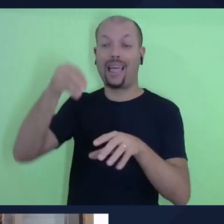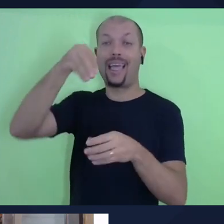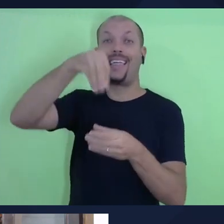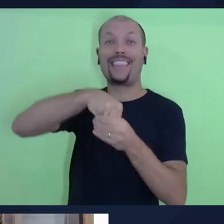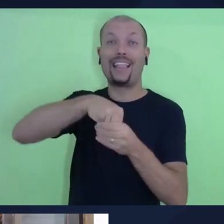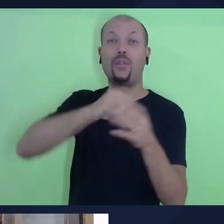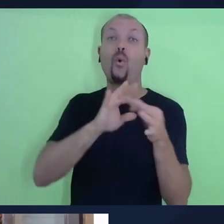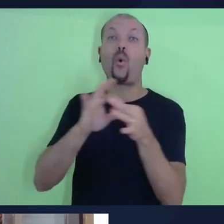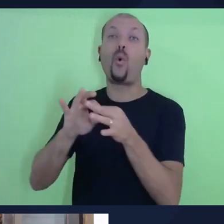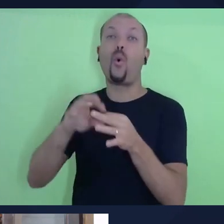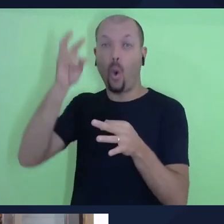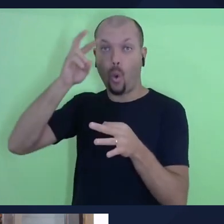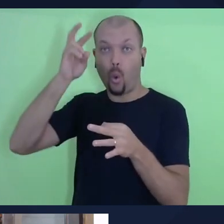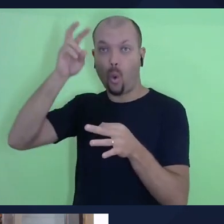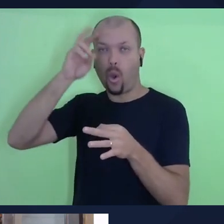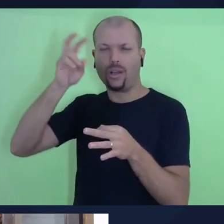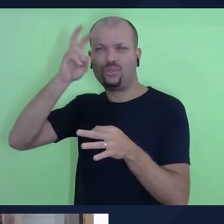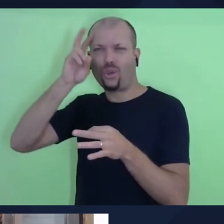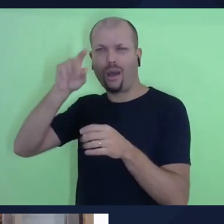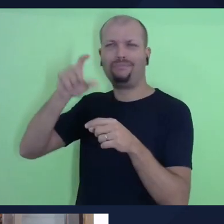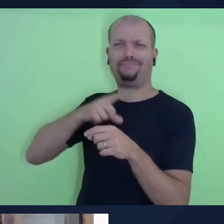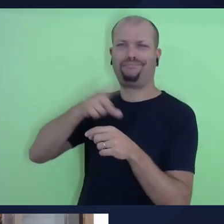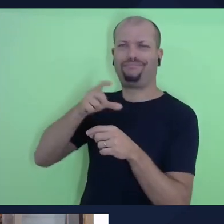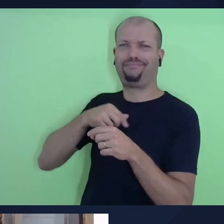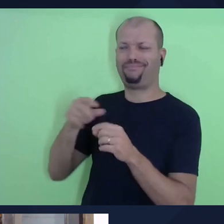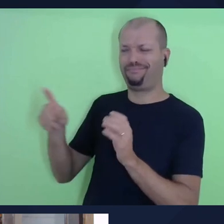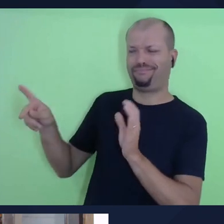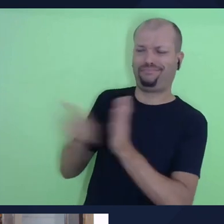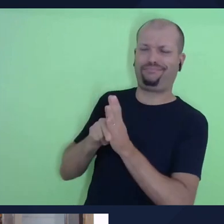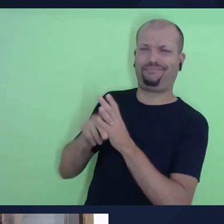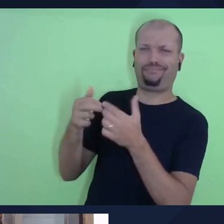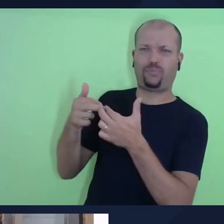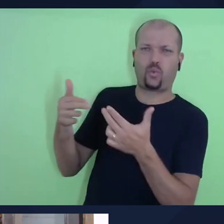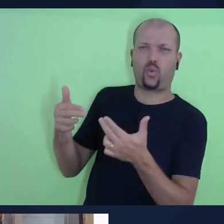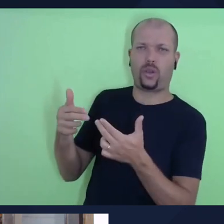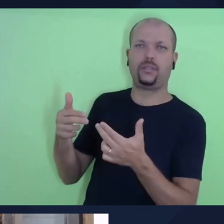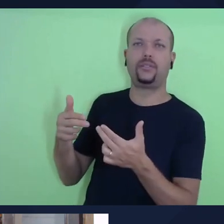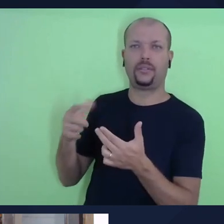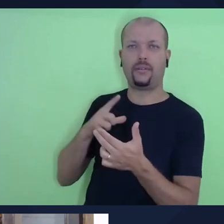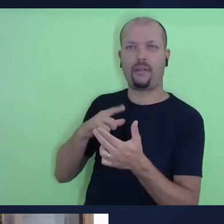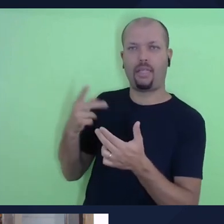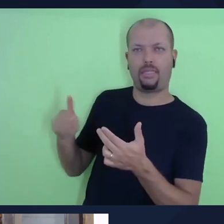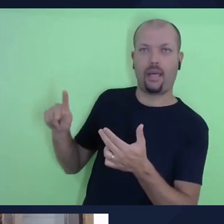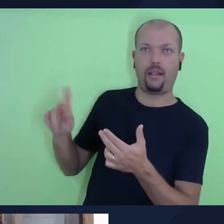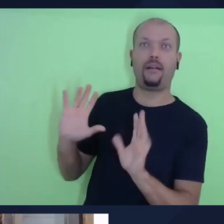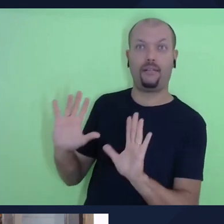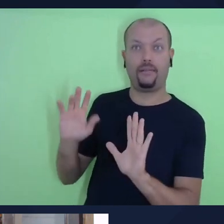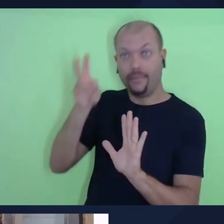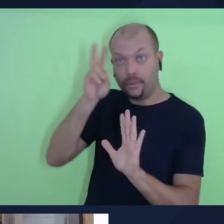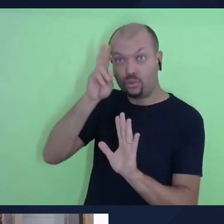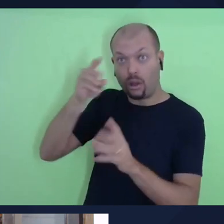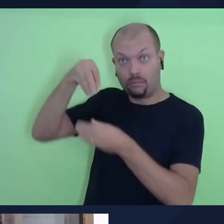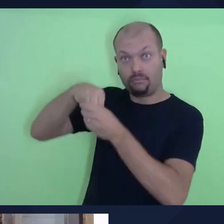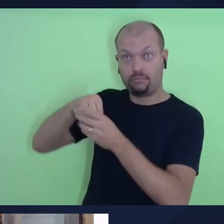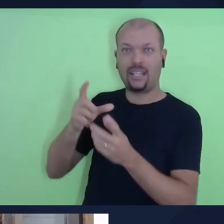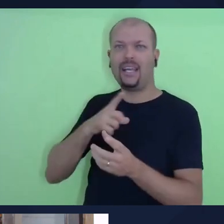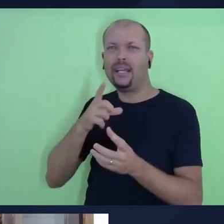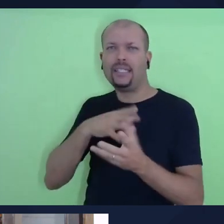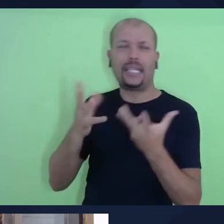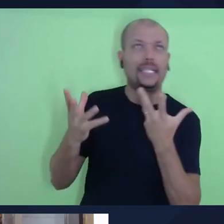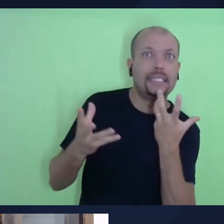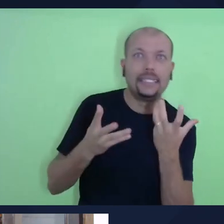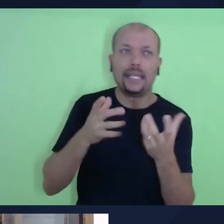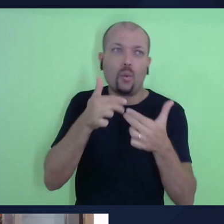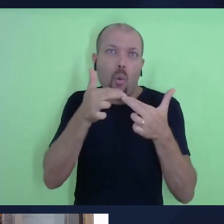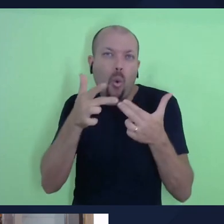história tem uma peculiaridade, tem uma, vamos dizer assim, um drama por trás daquele